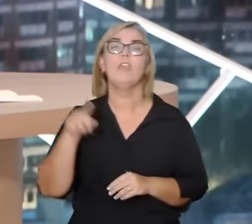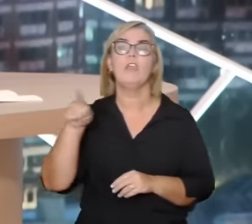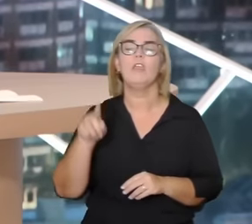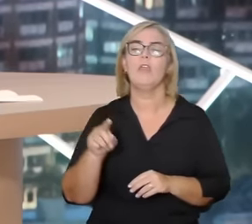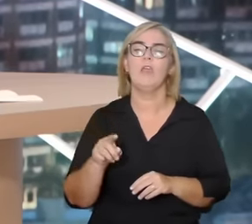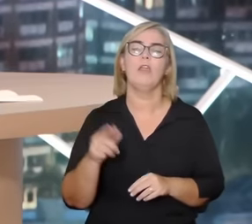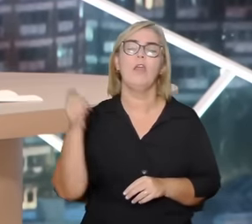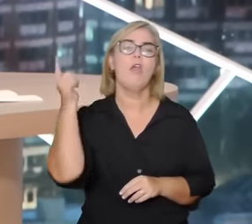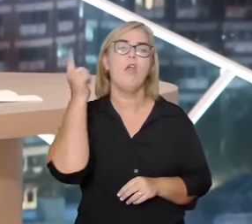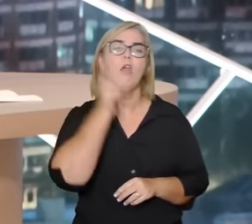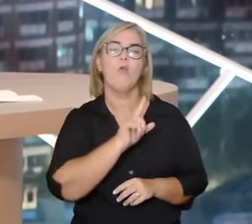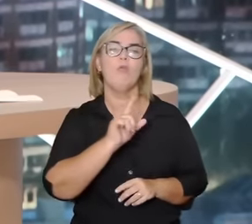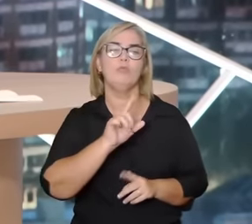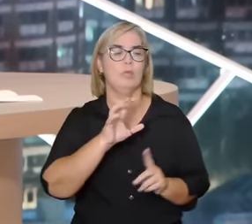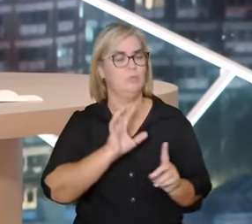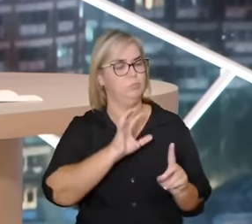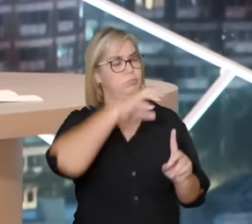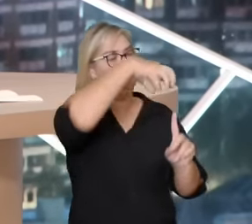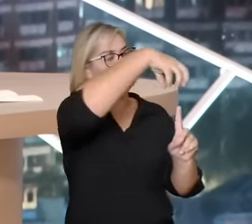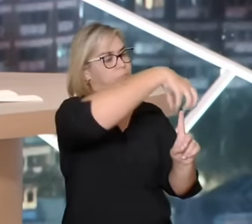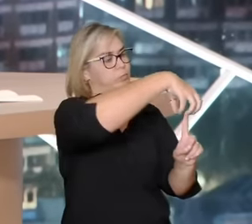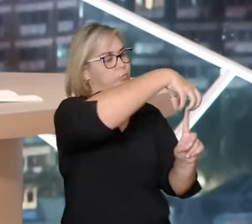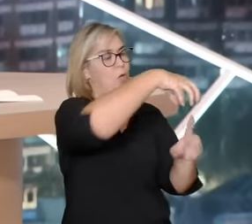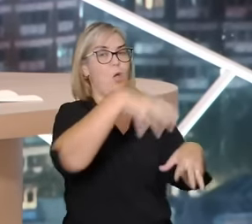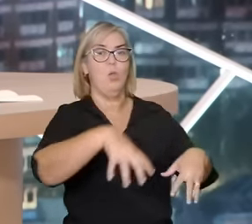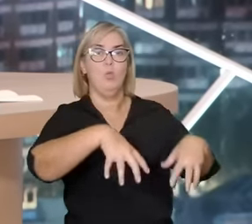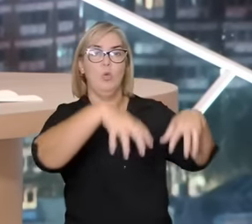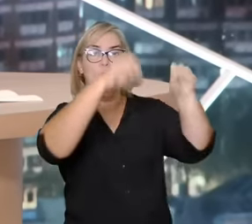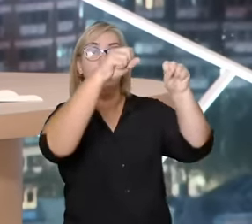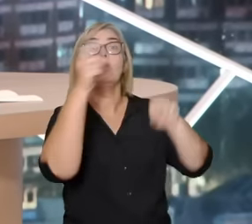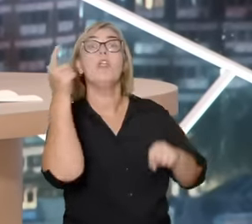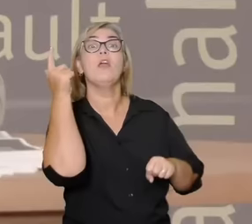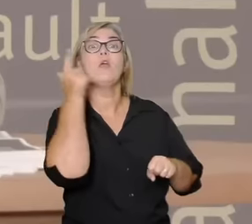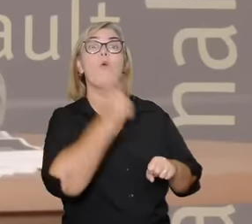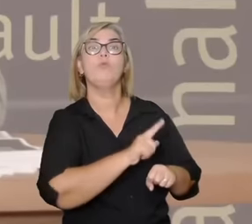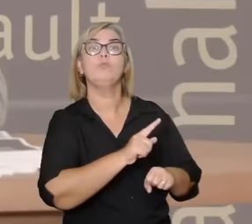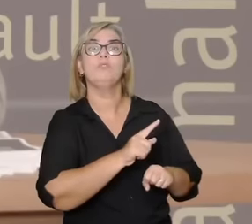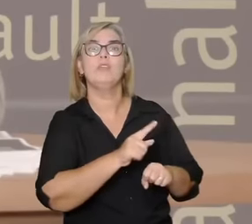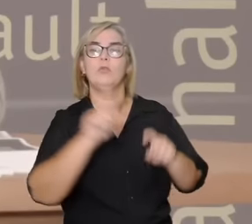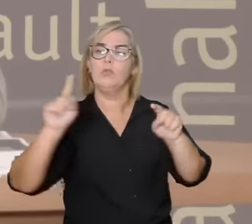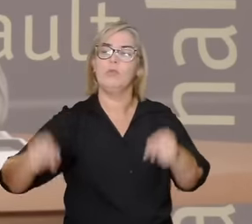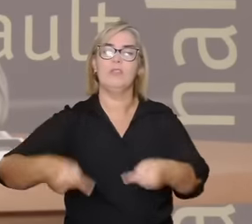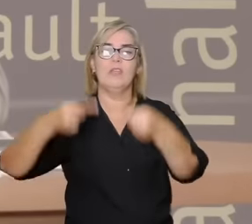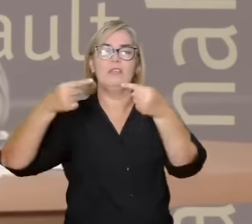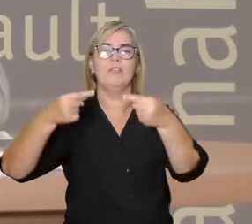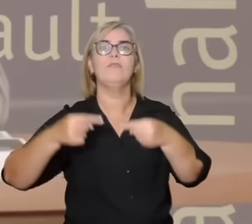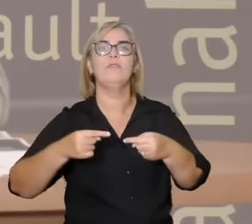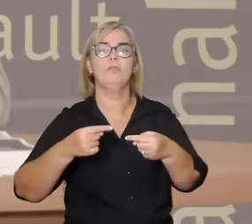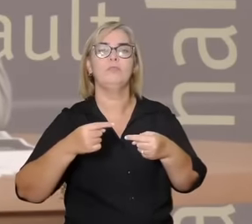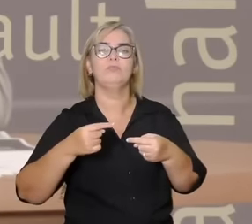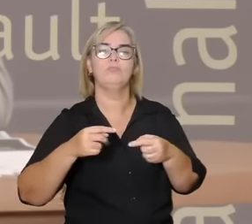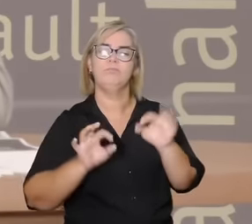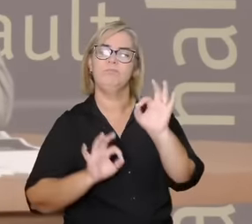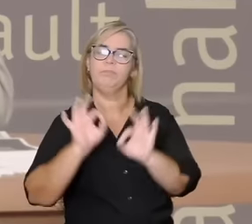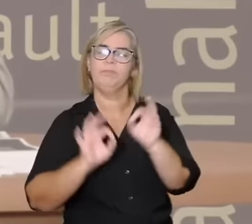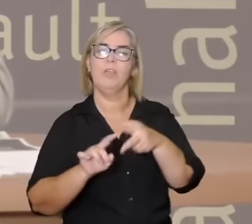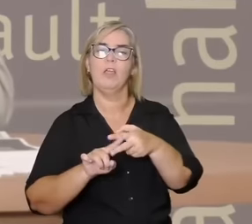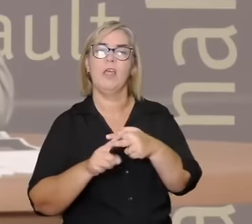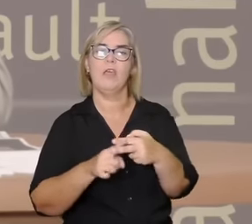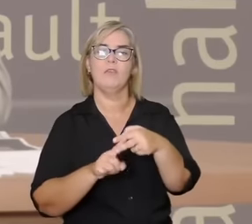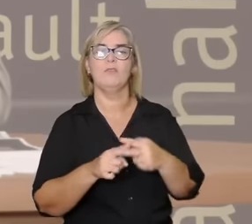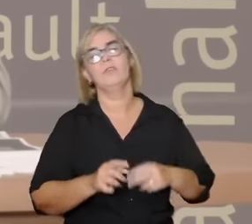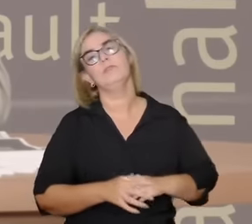reino por conta de um desafio que ele conseguiu resolver qual foi o desafio conto para vocês